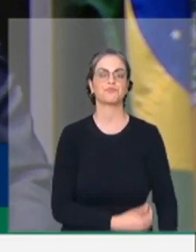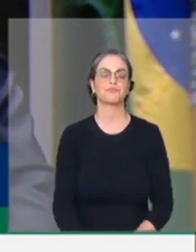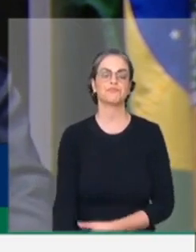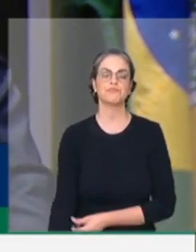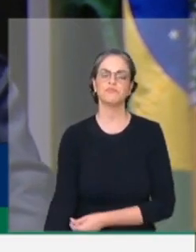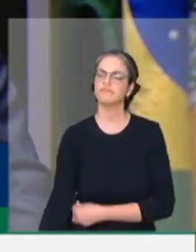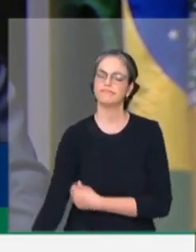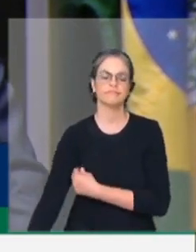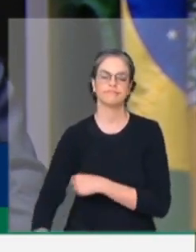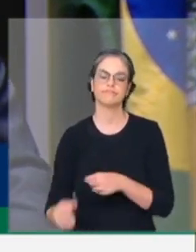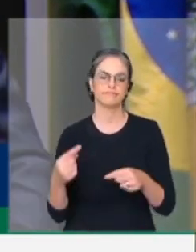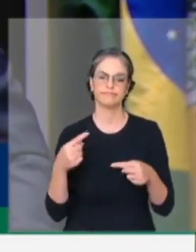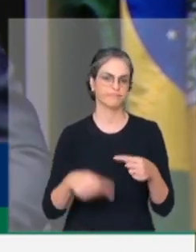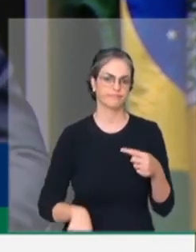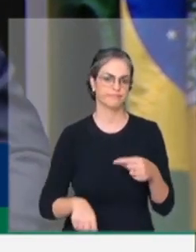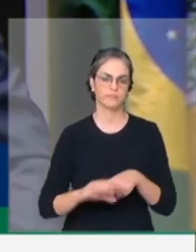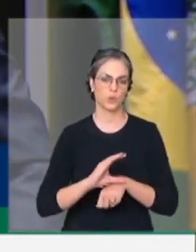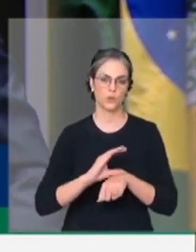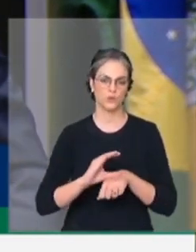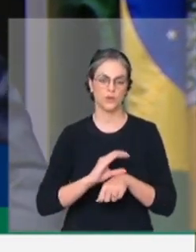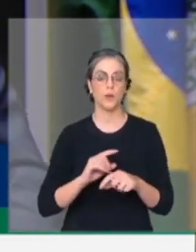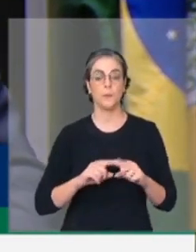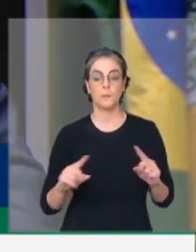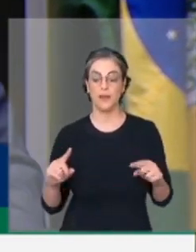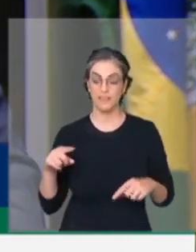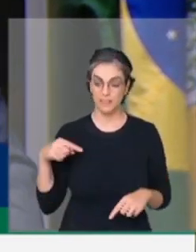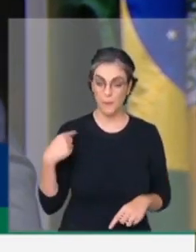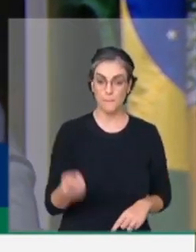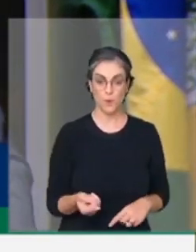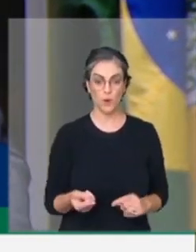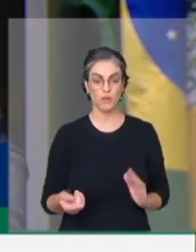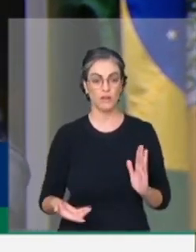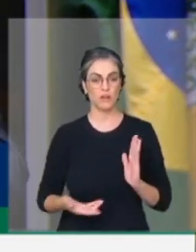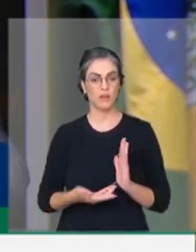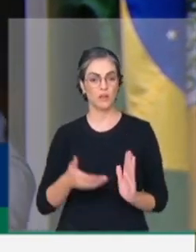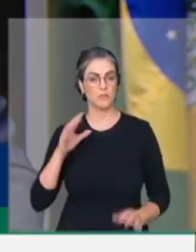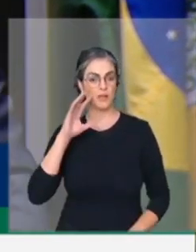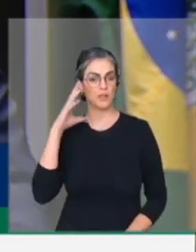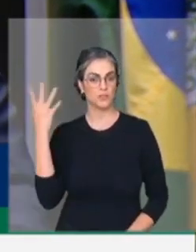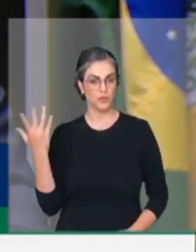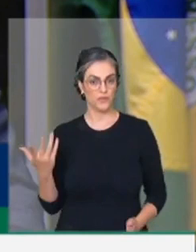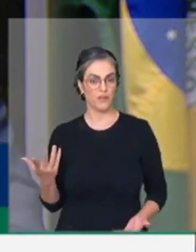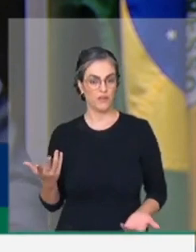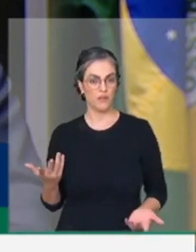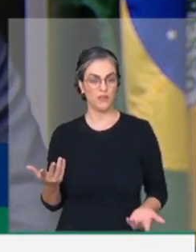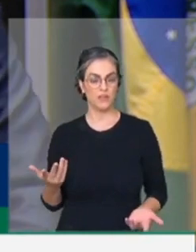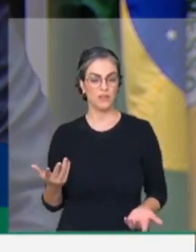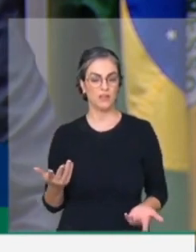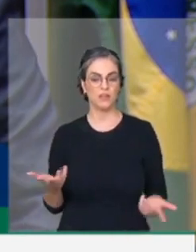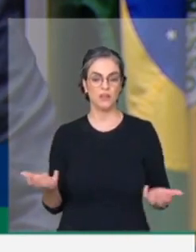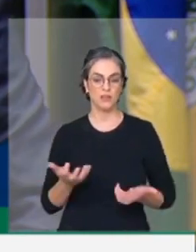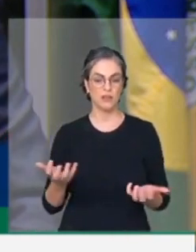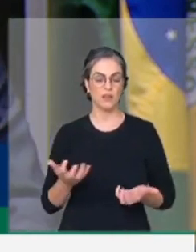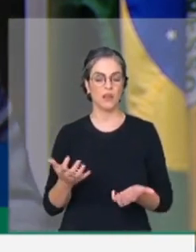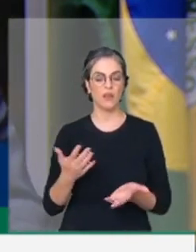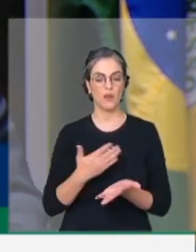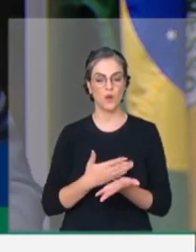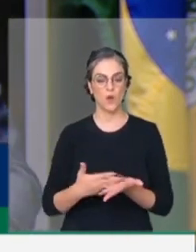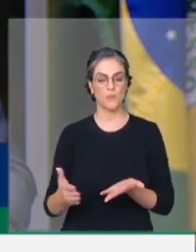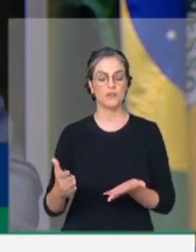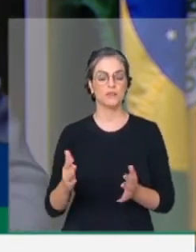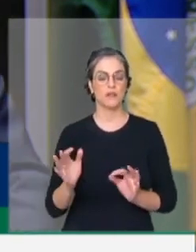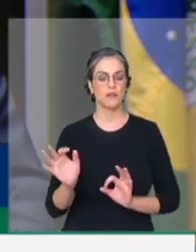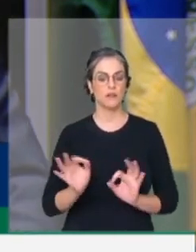inconstitucional, a Câmara resolveu agir de forma diligente para começar a